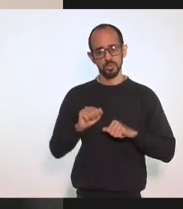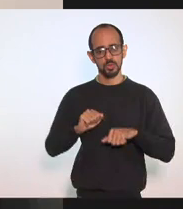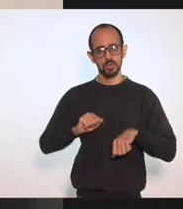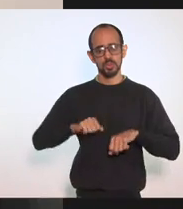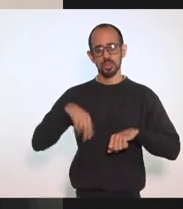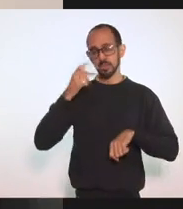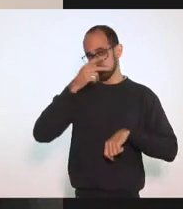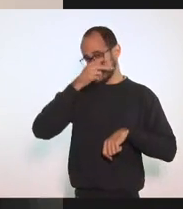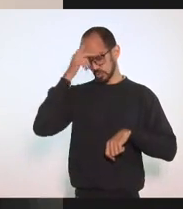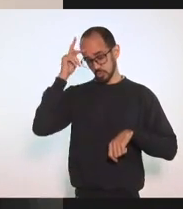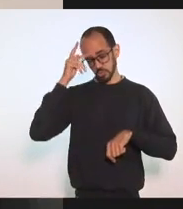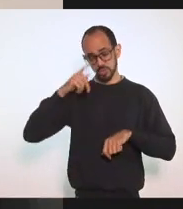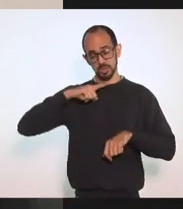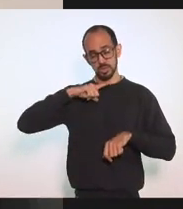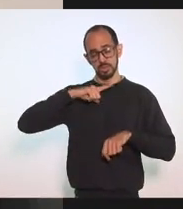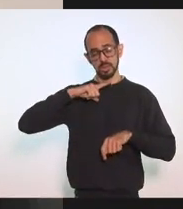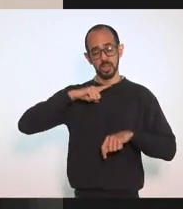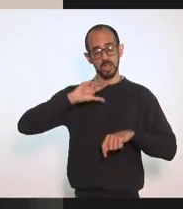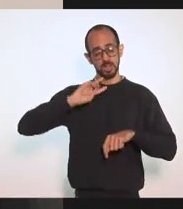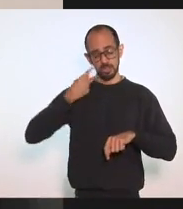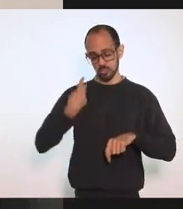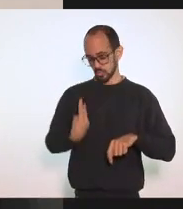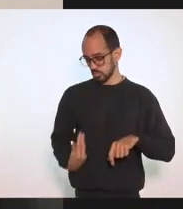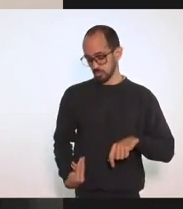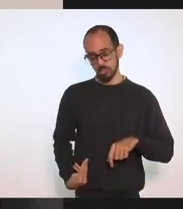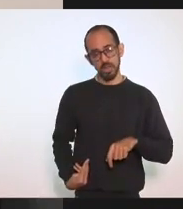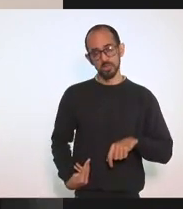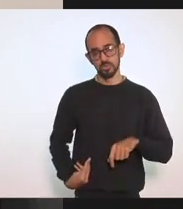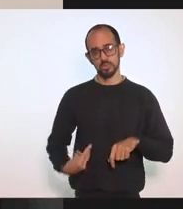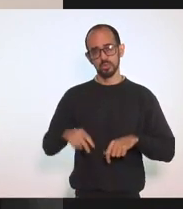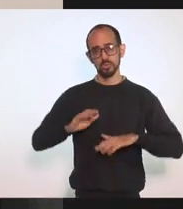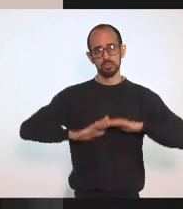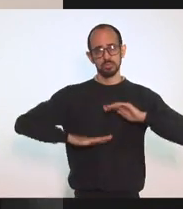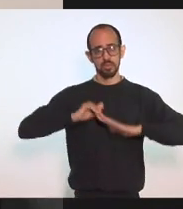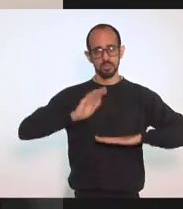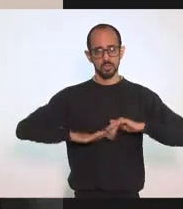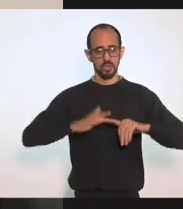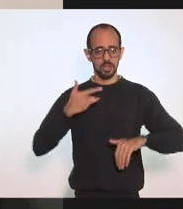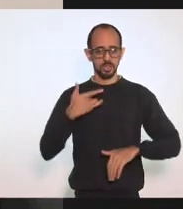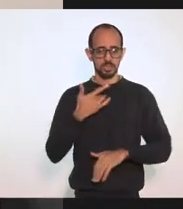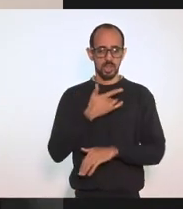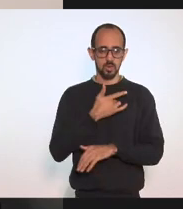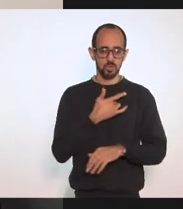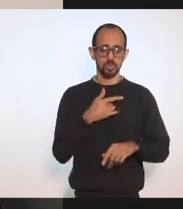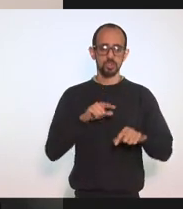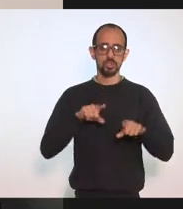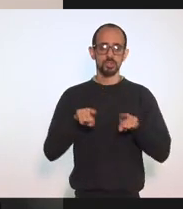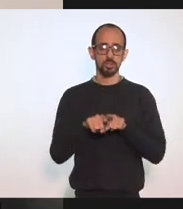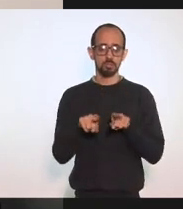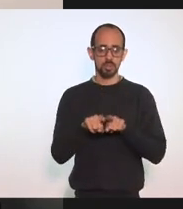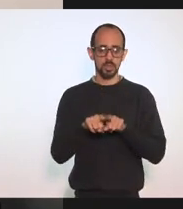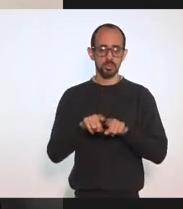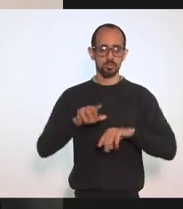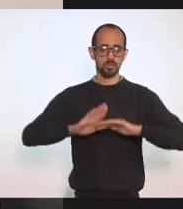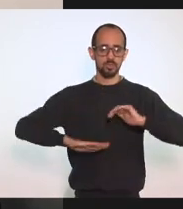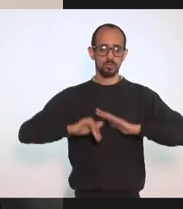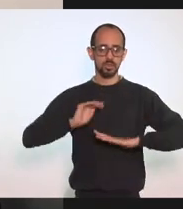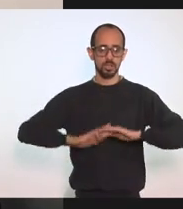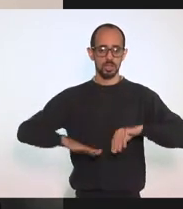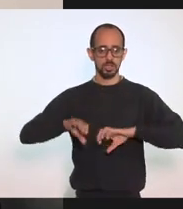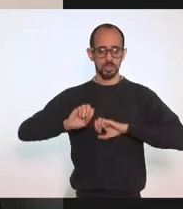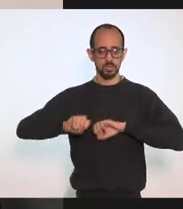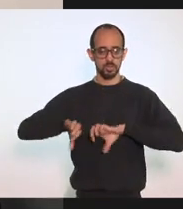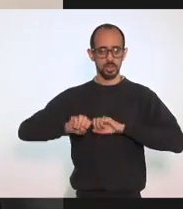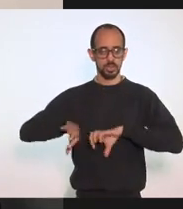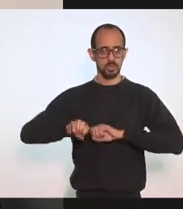pessoas Dos seres humanos Além dos profissionais Da saúde Também os profissionais De educação